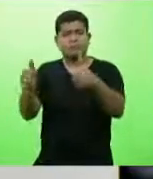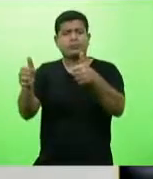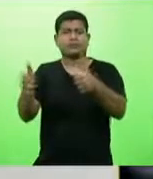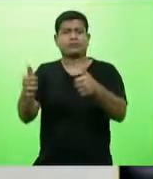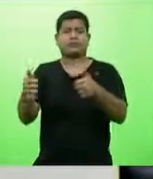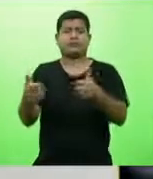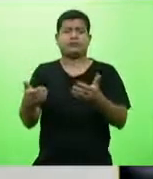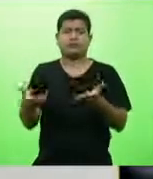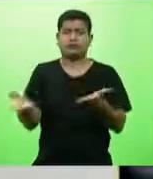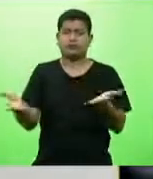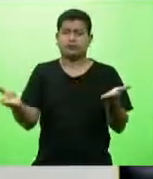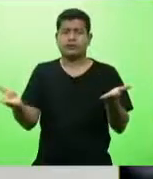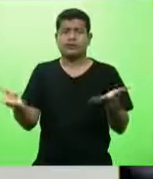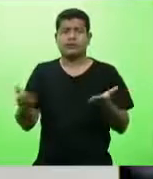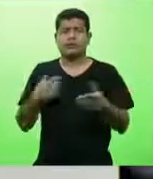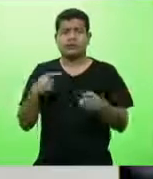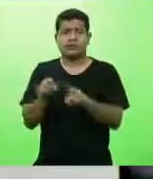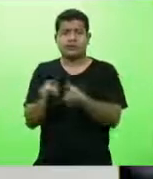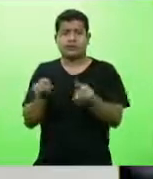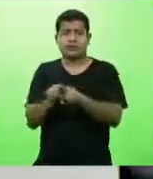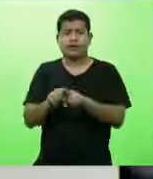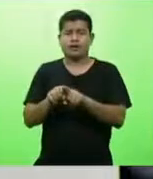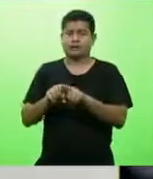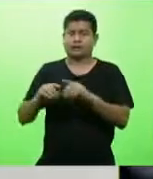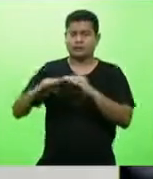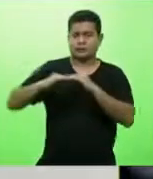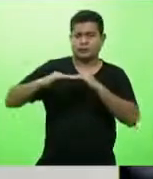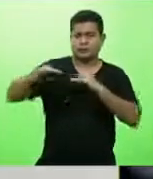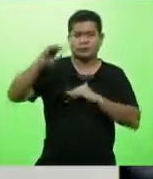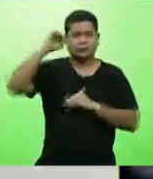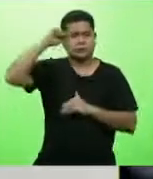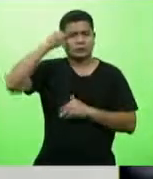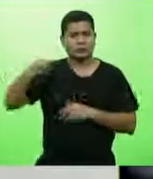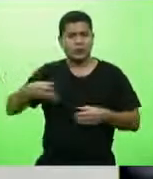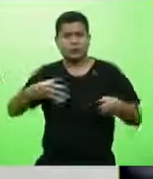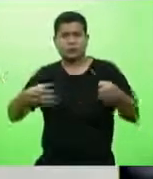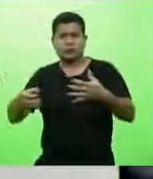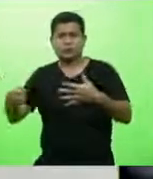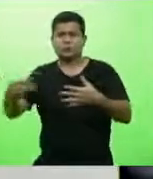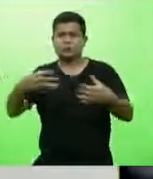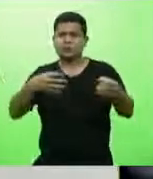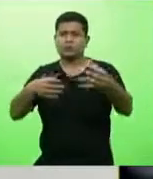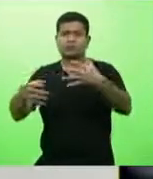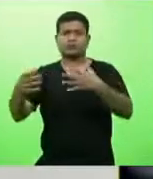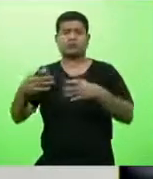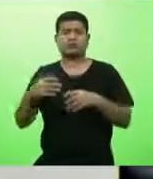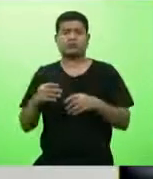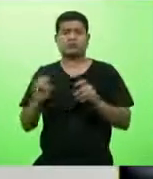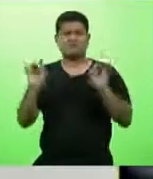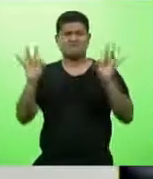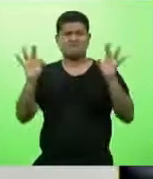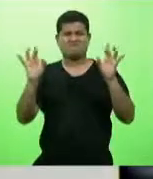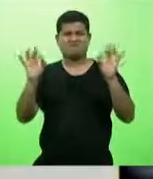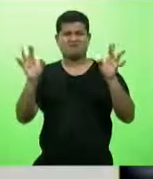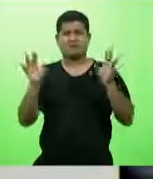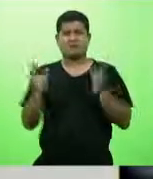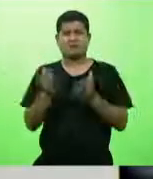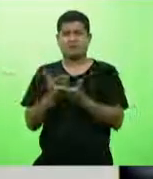a própria recuperação das rodovias e em especial essas